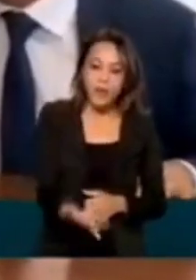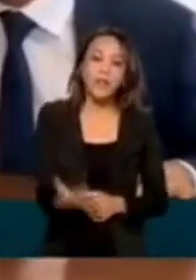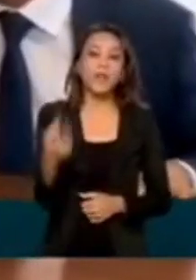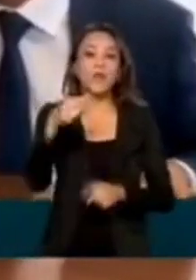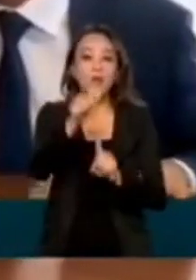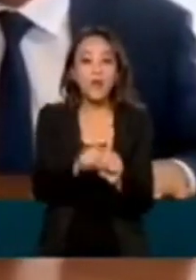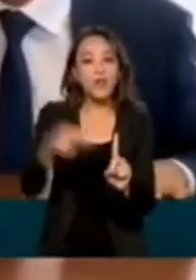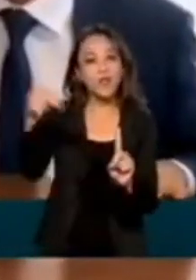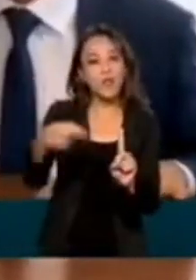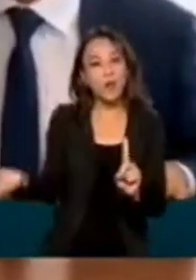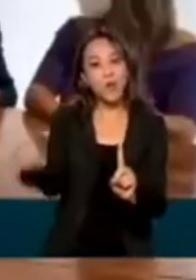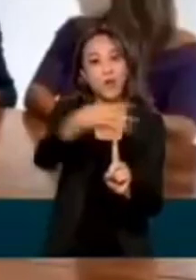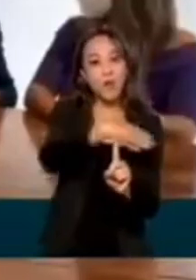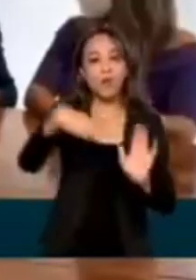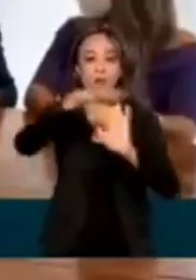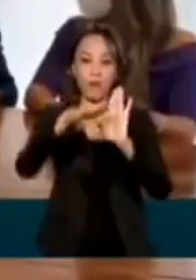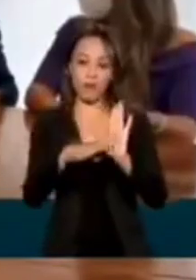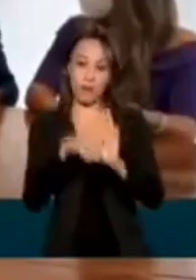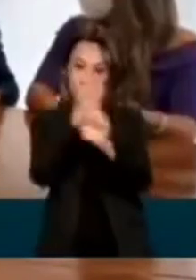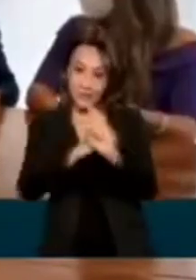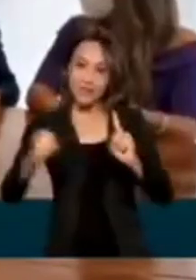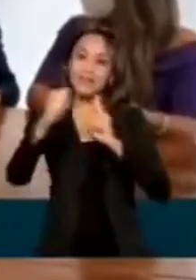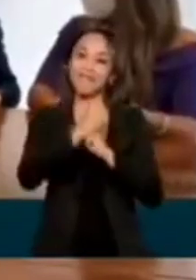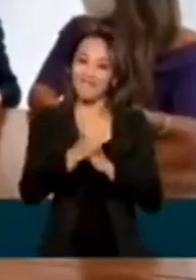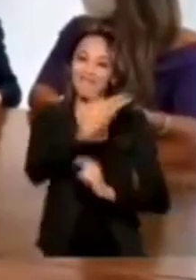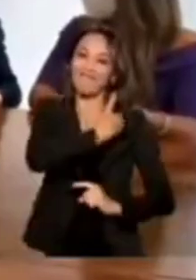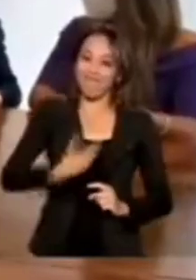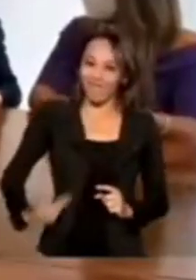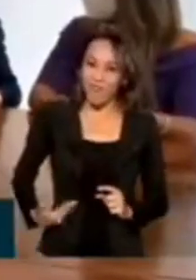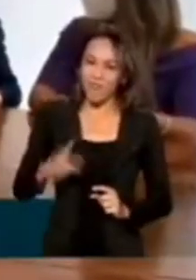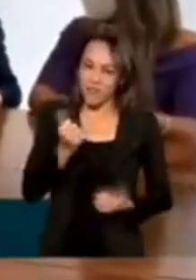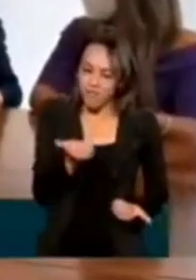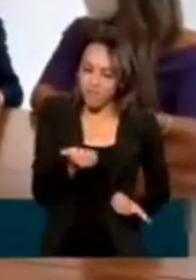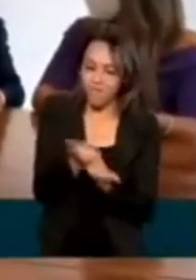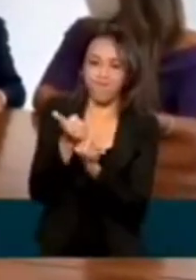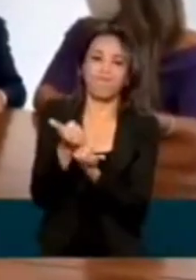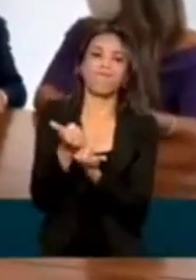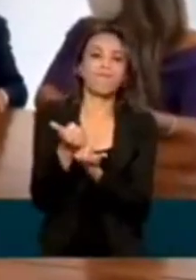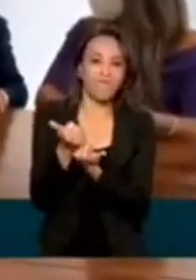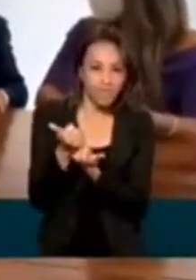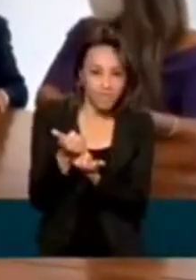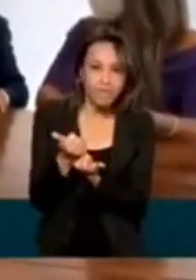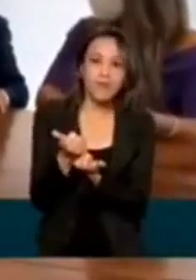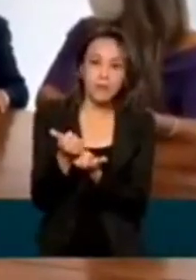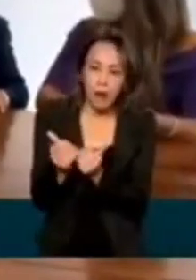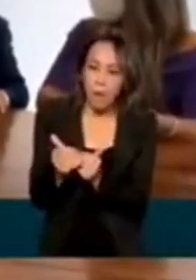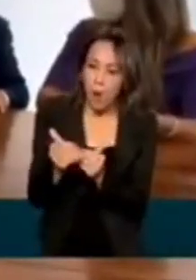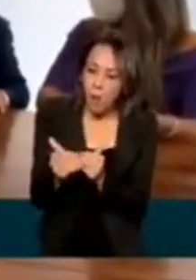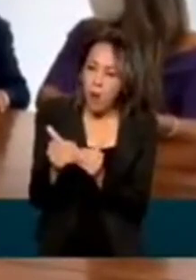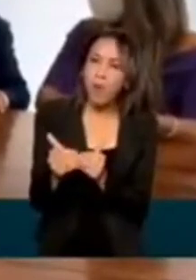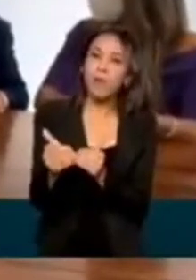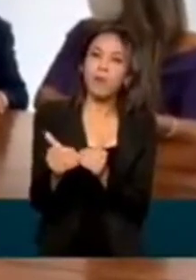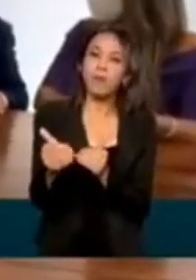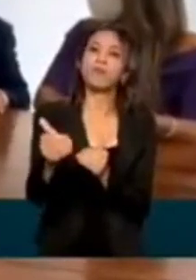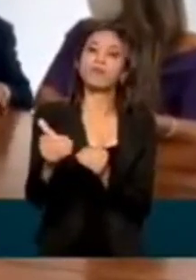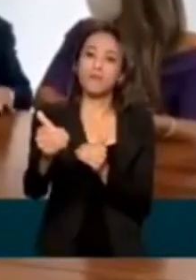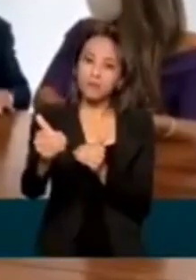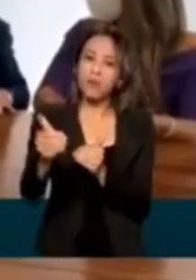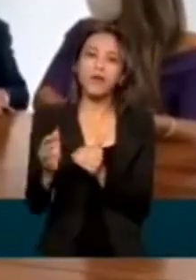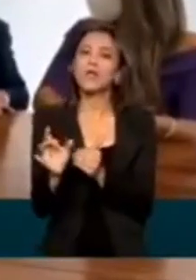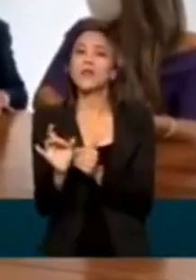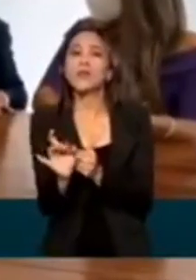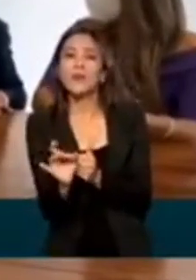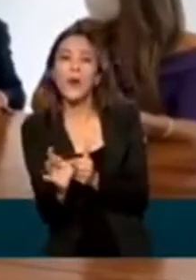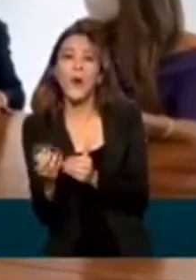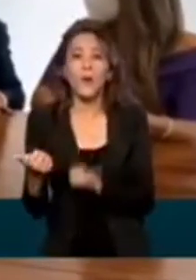programa social do governo, fortalecido e ampliado, para que os brasileiros possam também avançar cada vez mais, não só com o